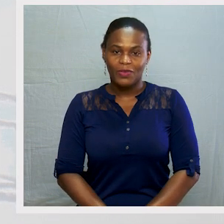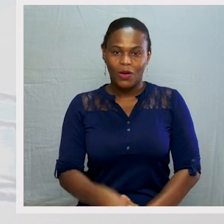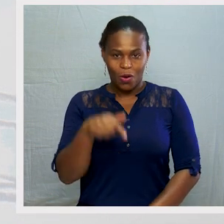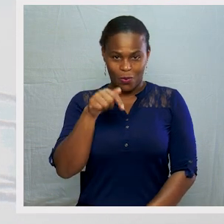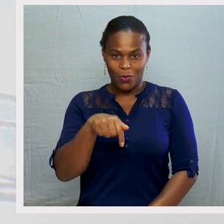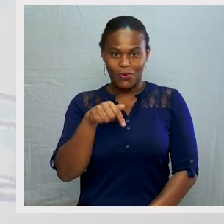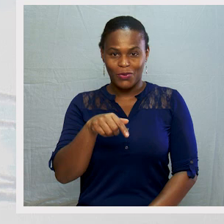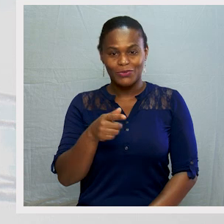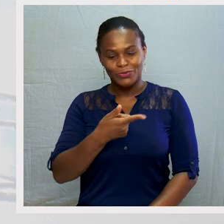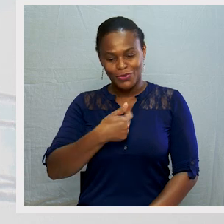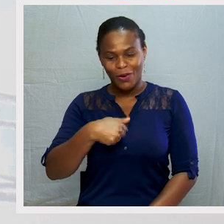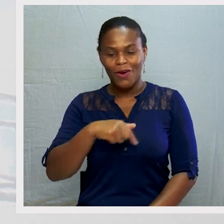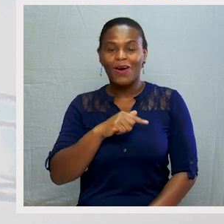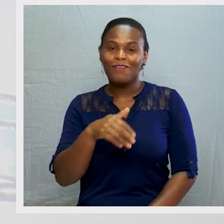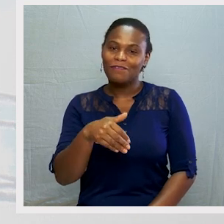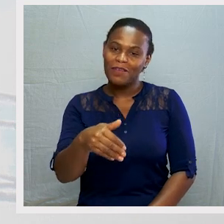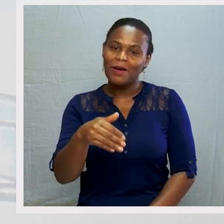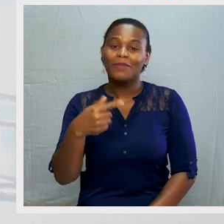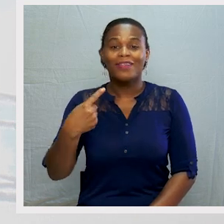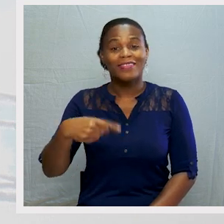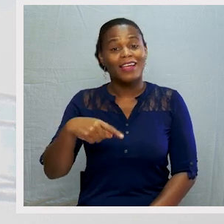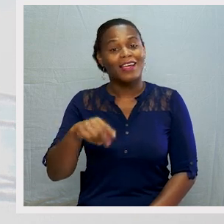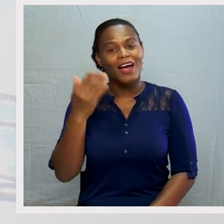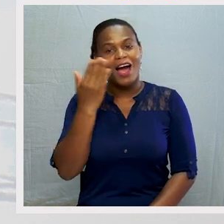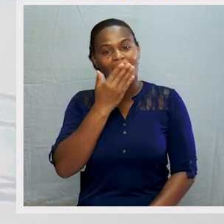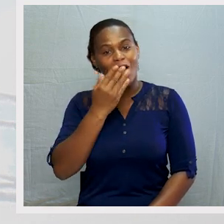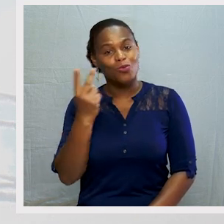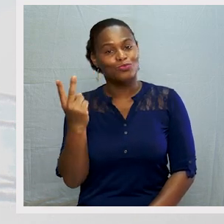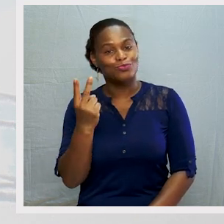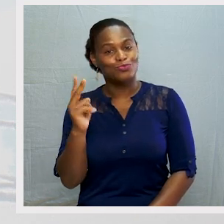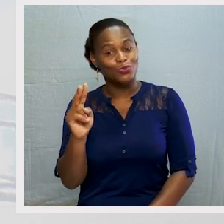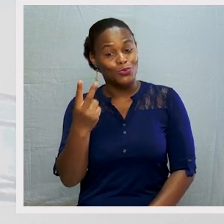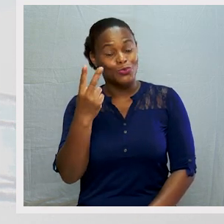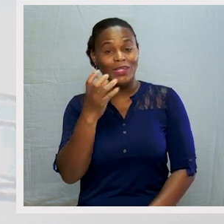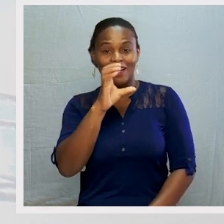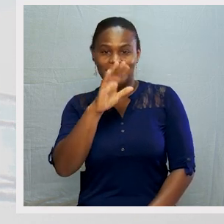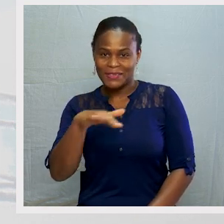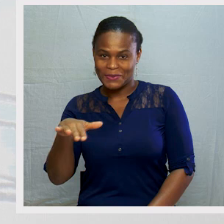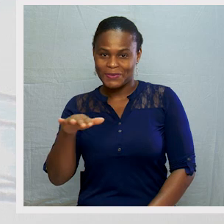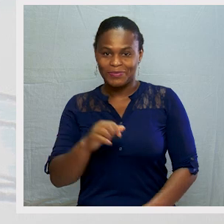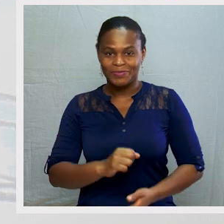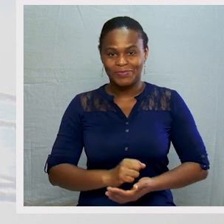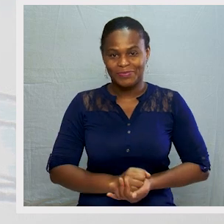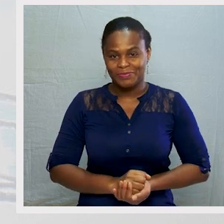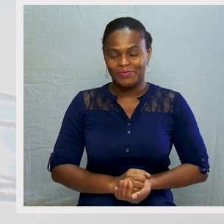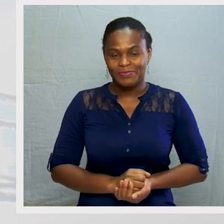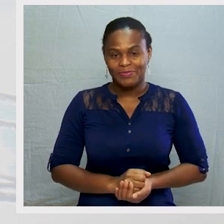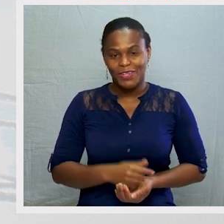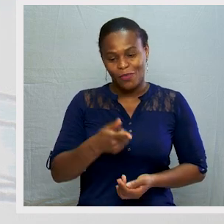Hoje, nós vamos ter a nossa segunda aula de Ciências Integradas.